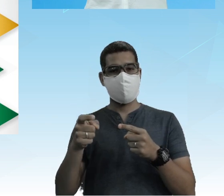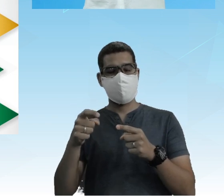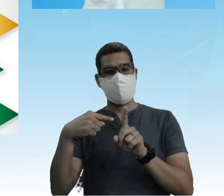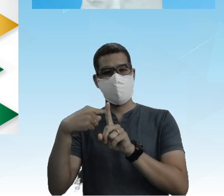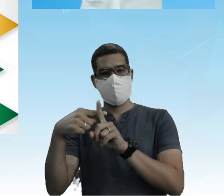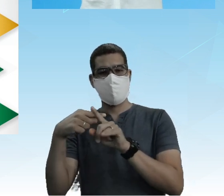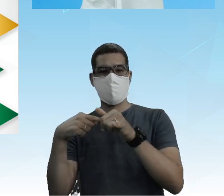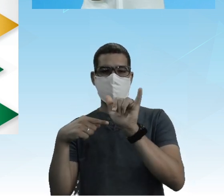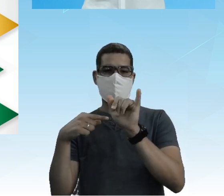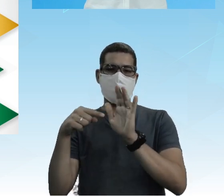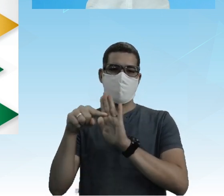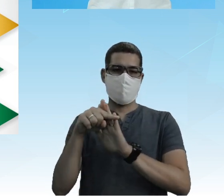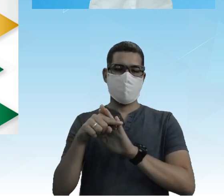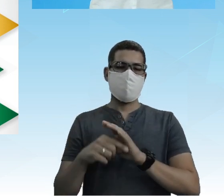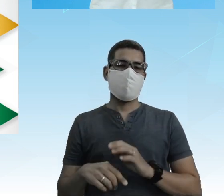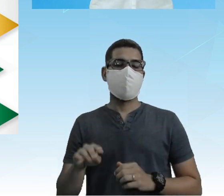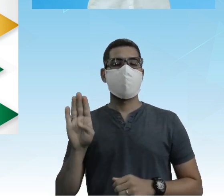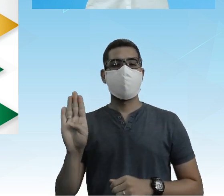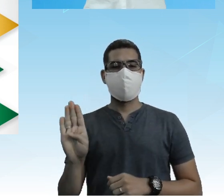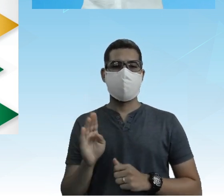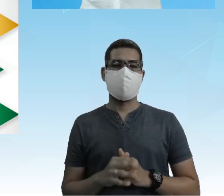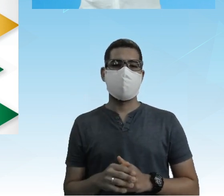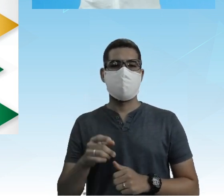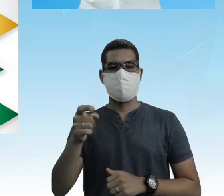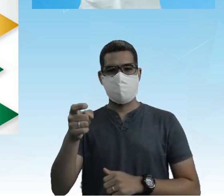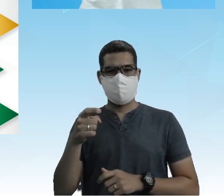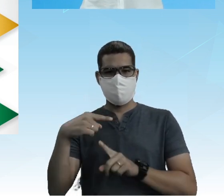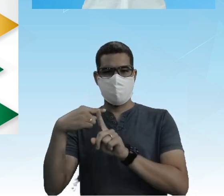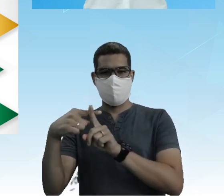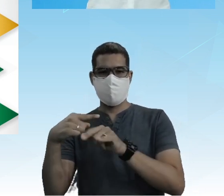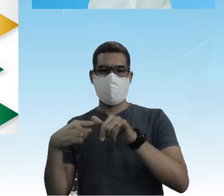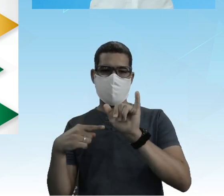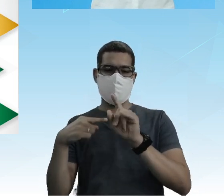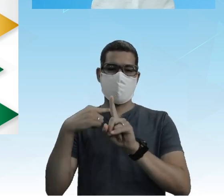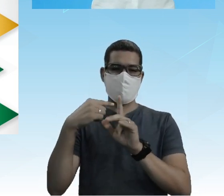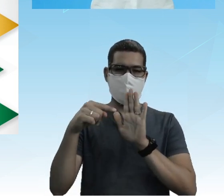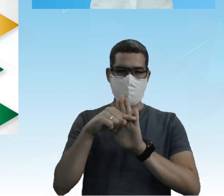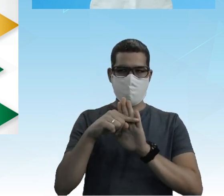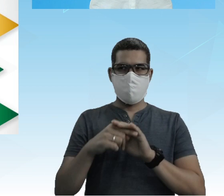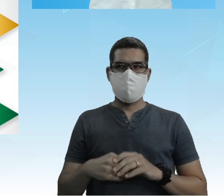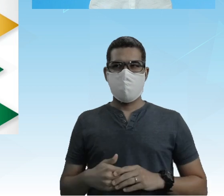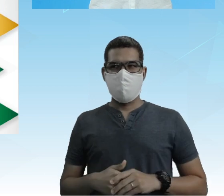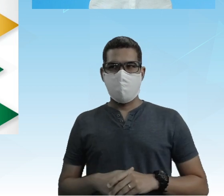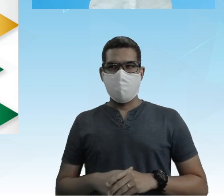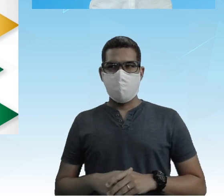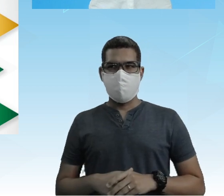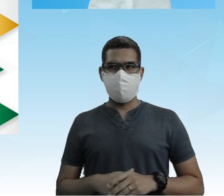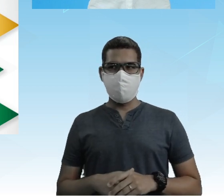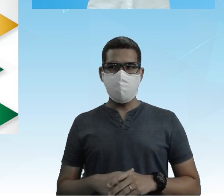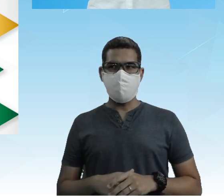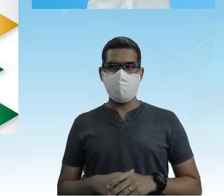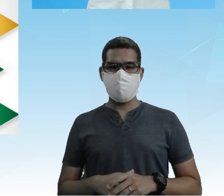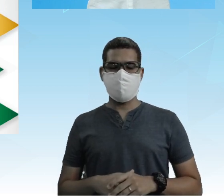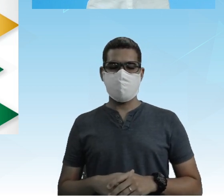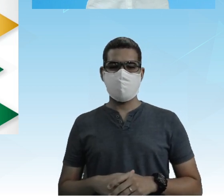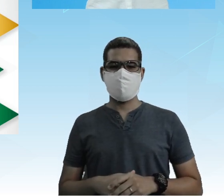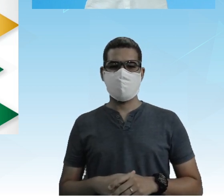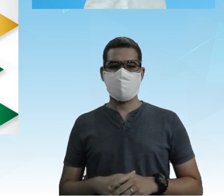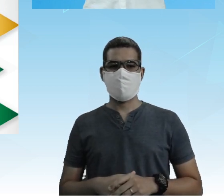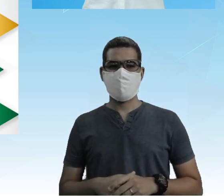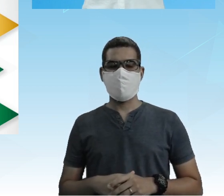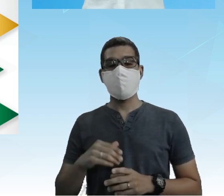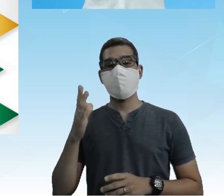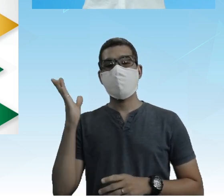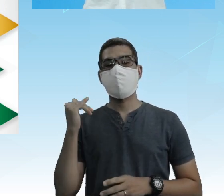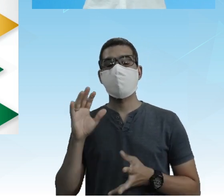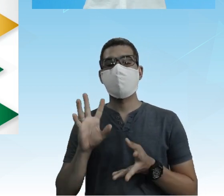E Y é negativo A letra B X é positivo E Y é negativo Ok? O que está dizendo? Ó Ele